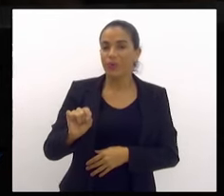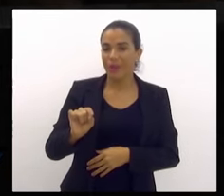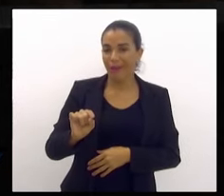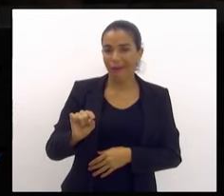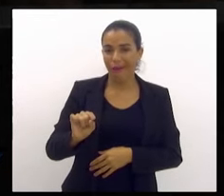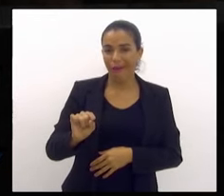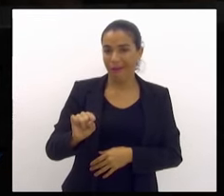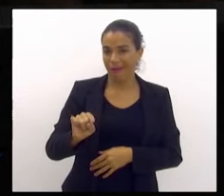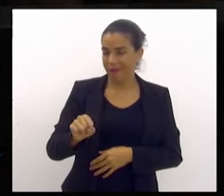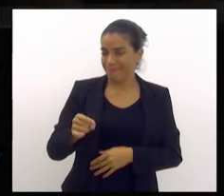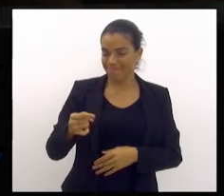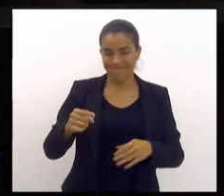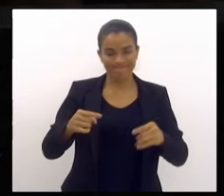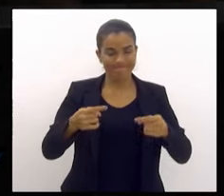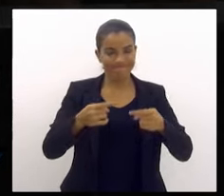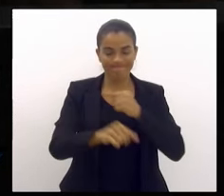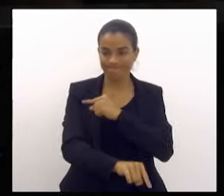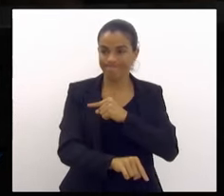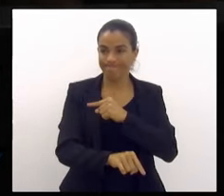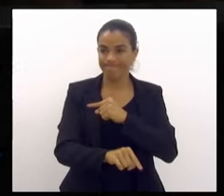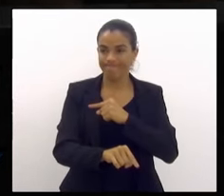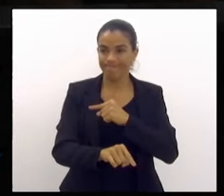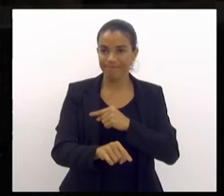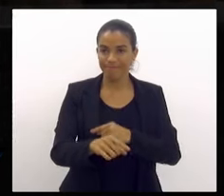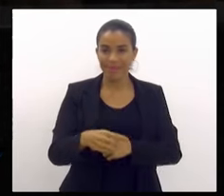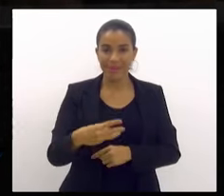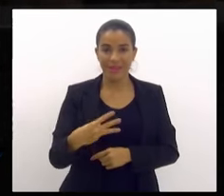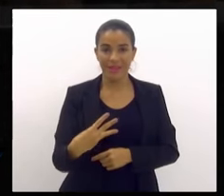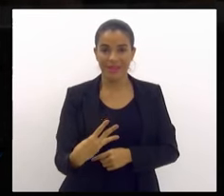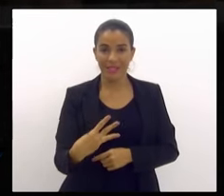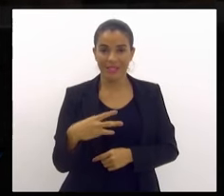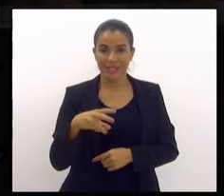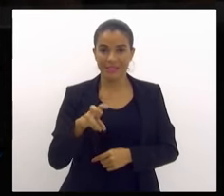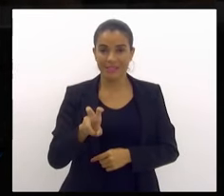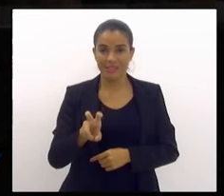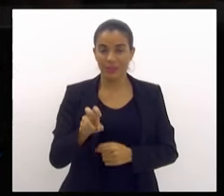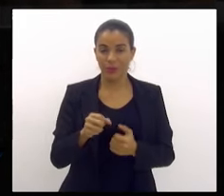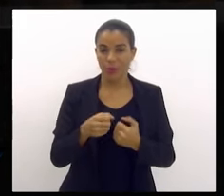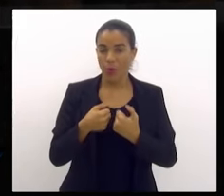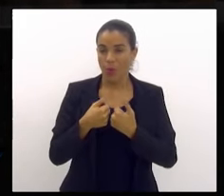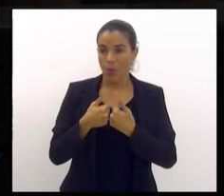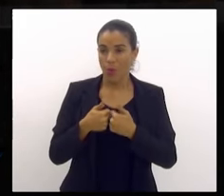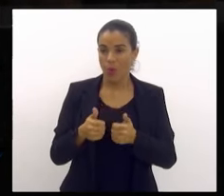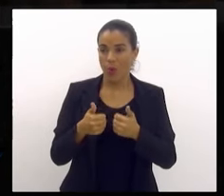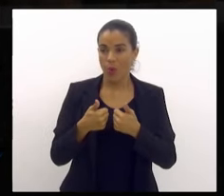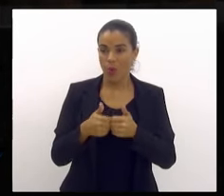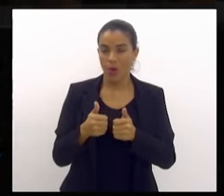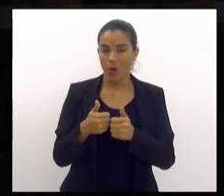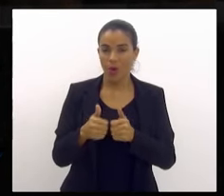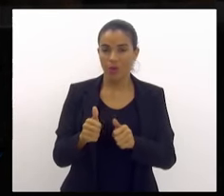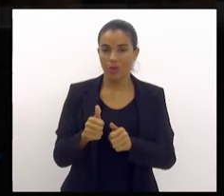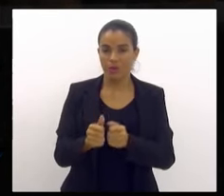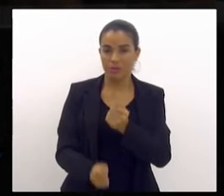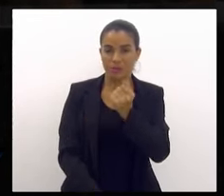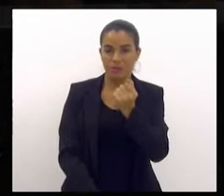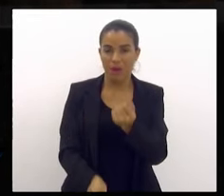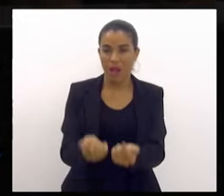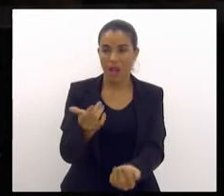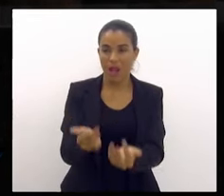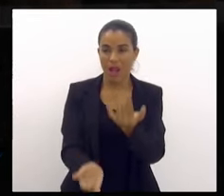desproposital. 35 ônibus incendiados,